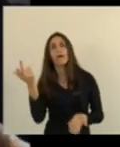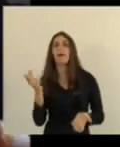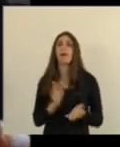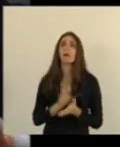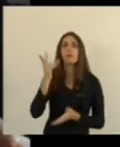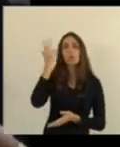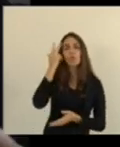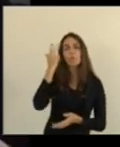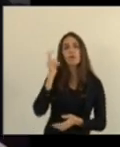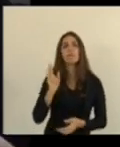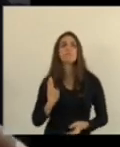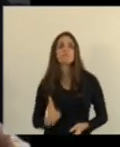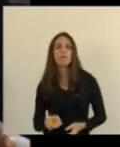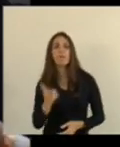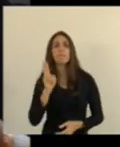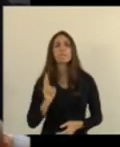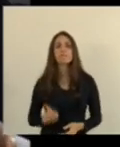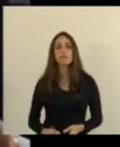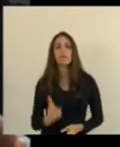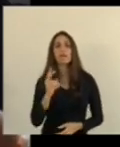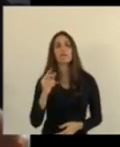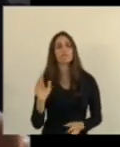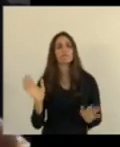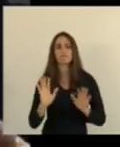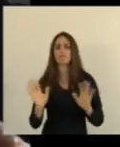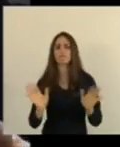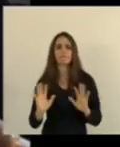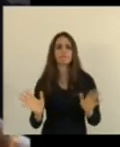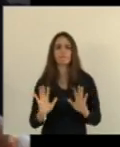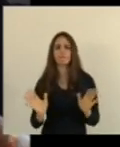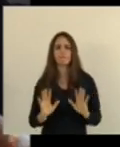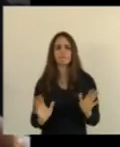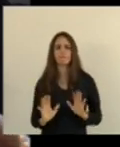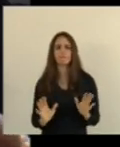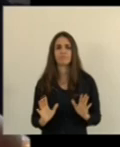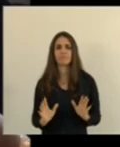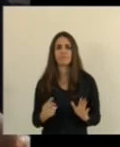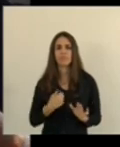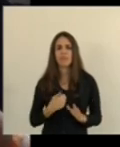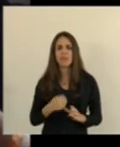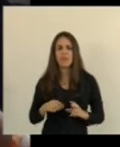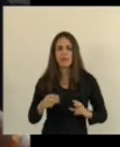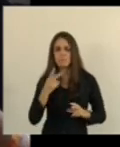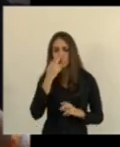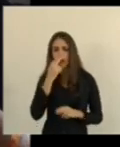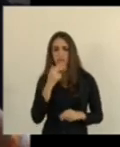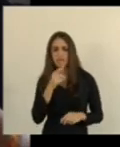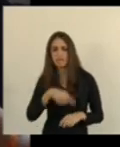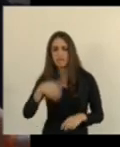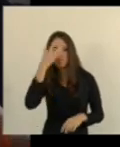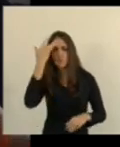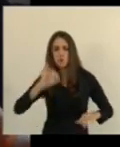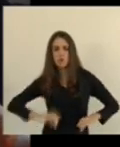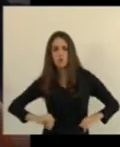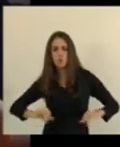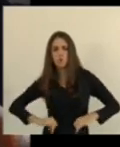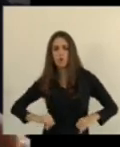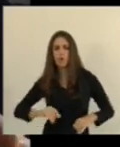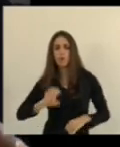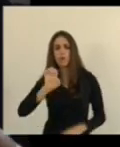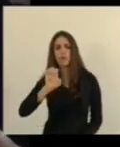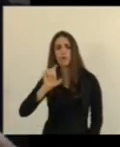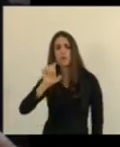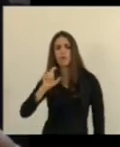sempre teve e sempre terá. Não. A exploração das pessoas